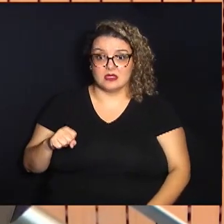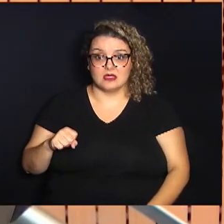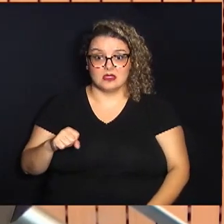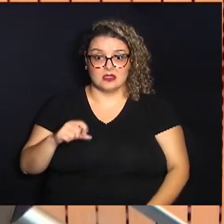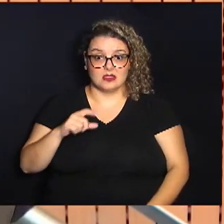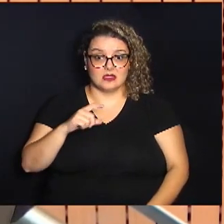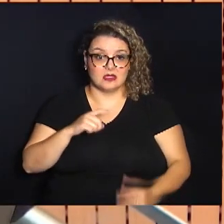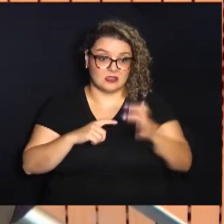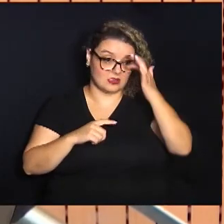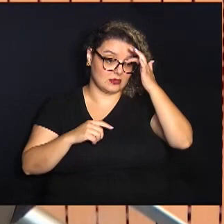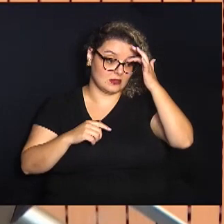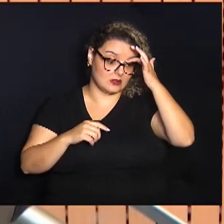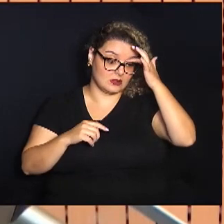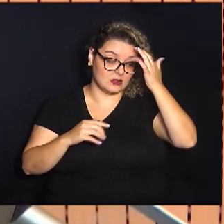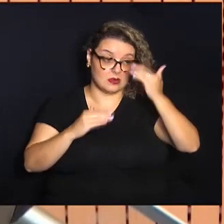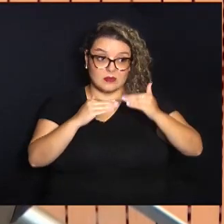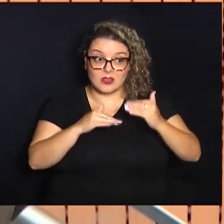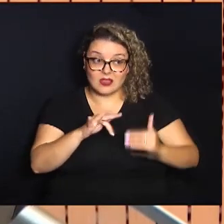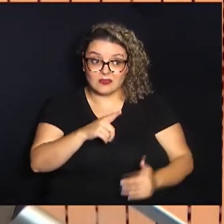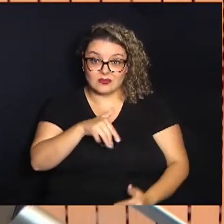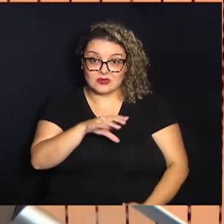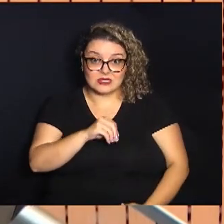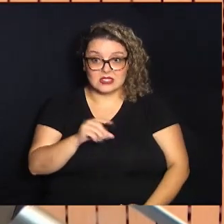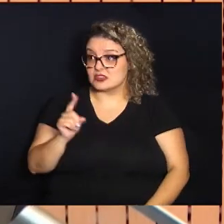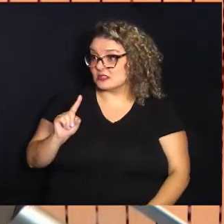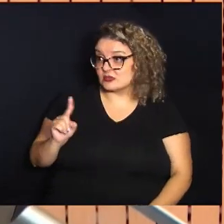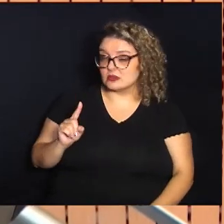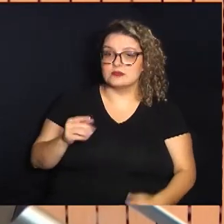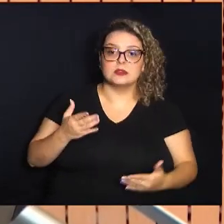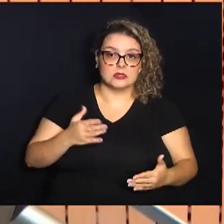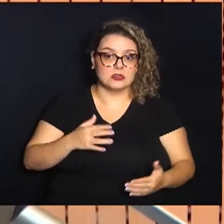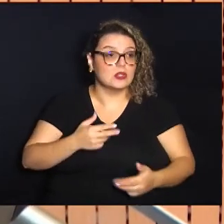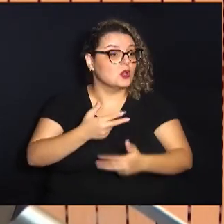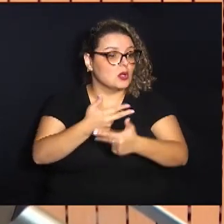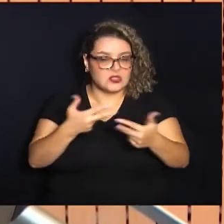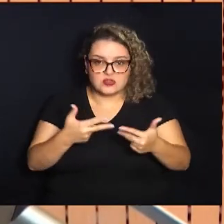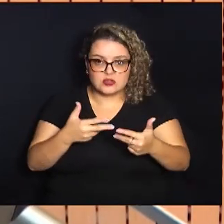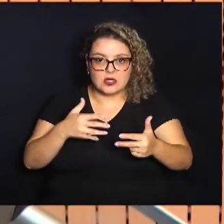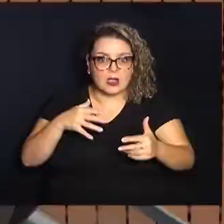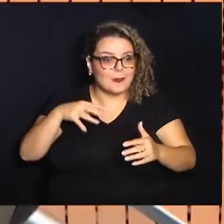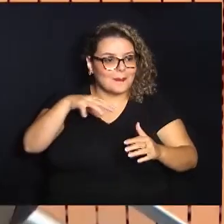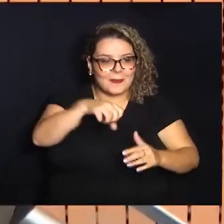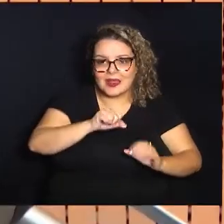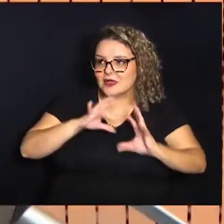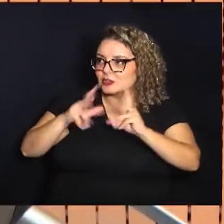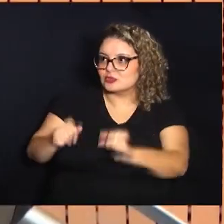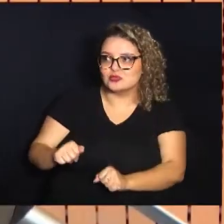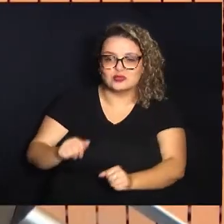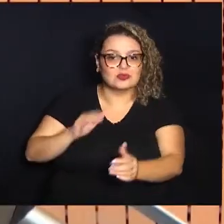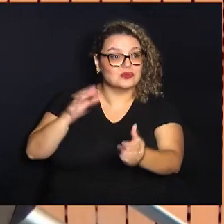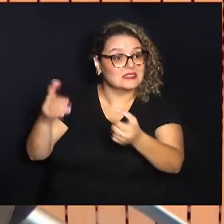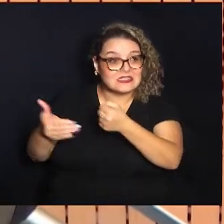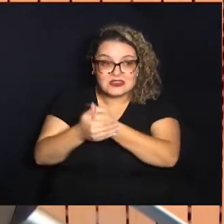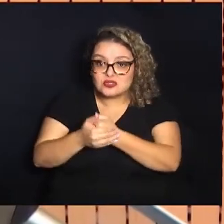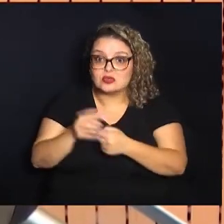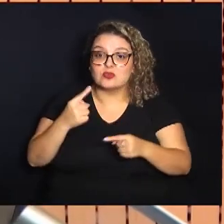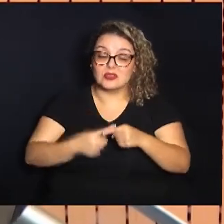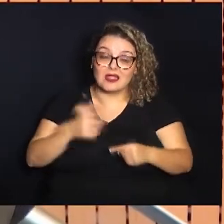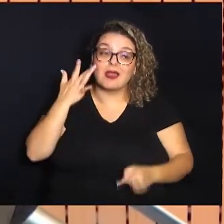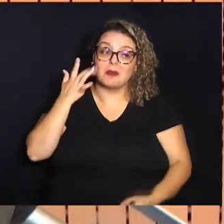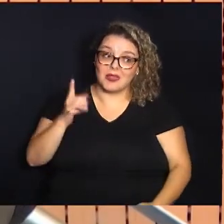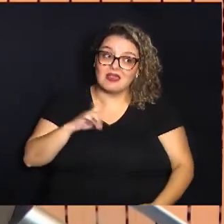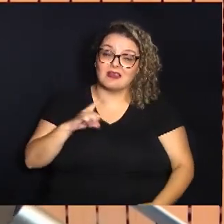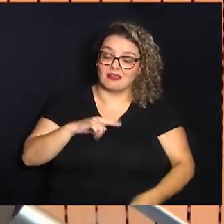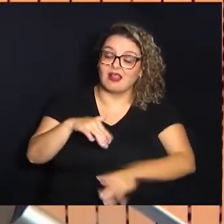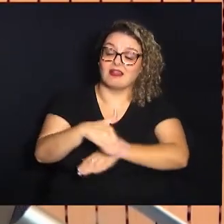quando o menor passou pela fundação casa não então pega suas coisas e se esconde porque amanhã ele está na rua então você tem essa dificuldade para